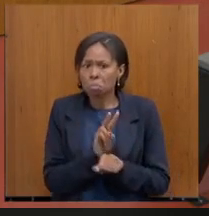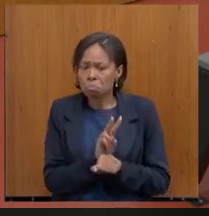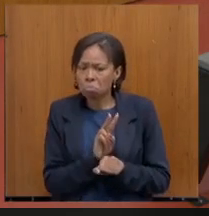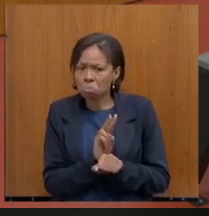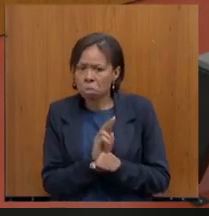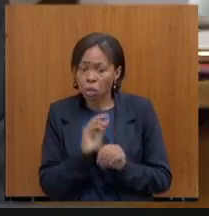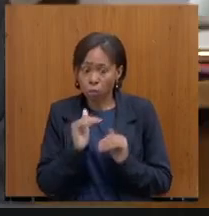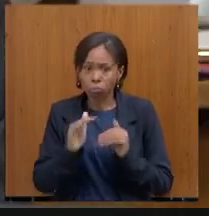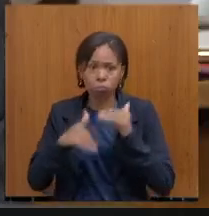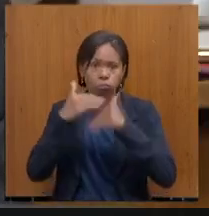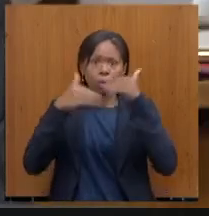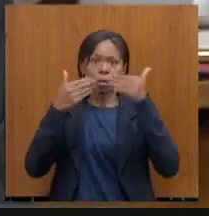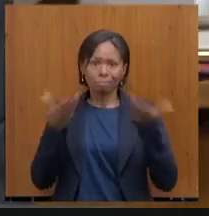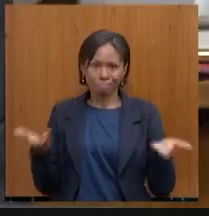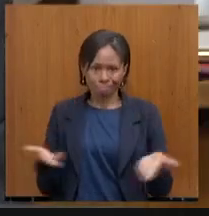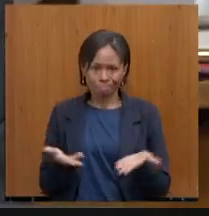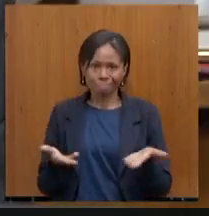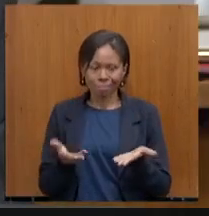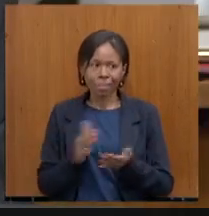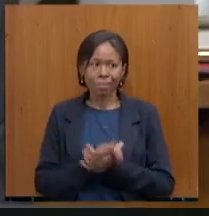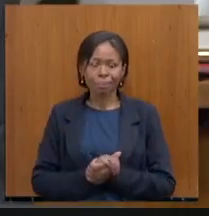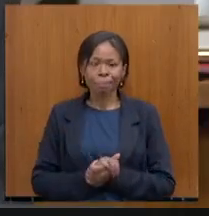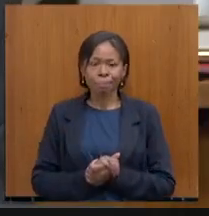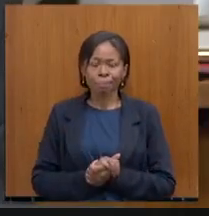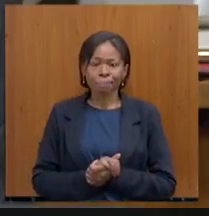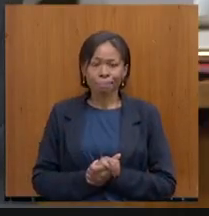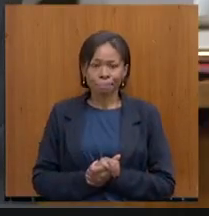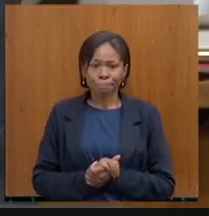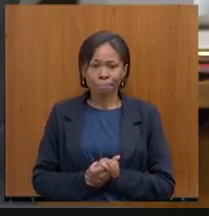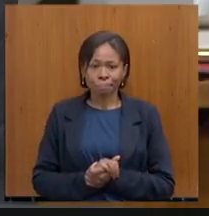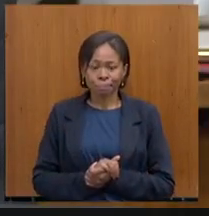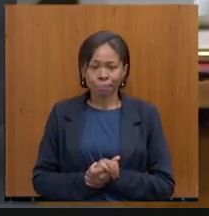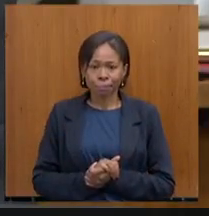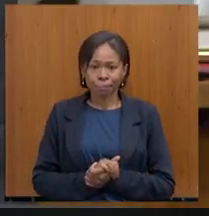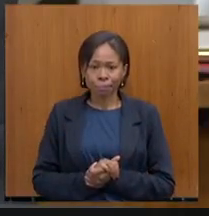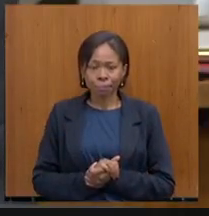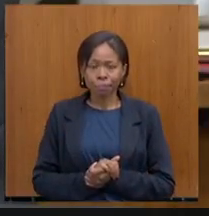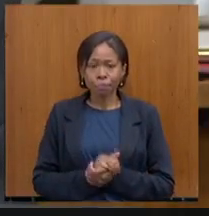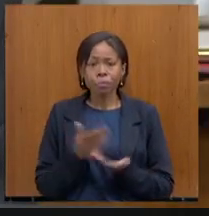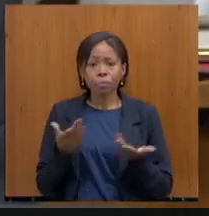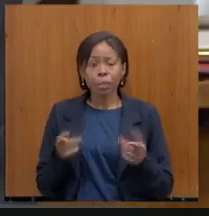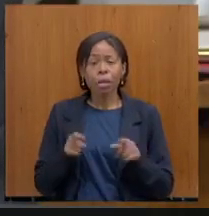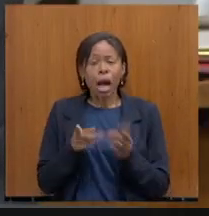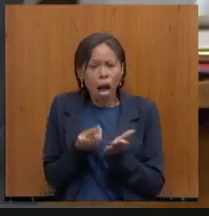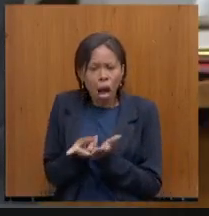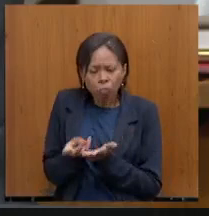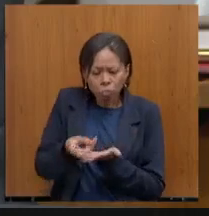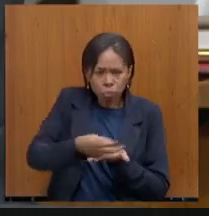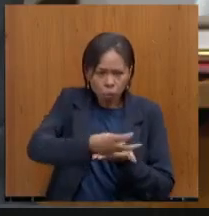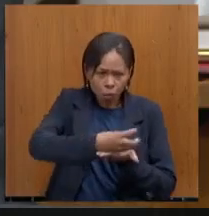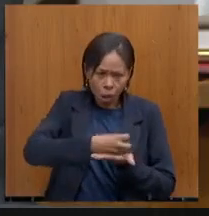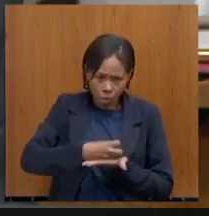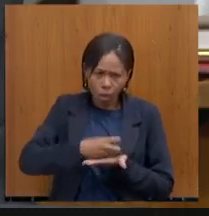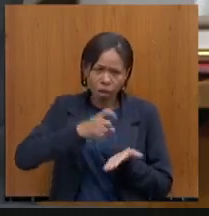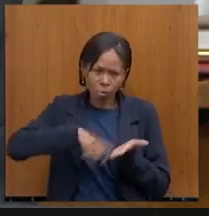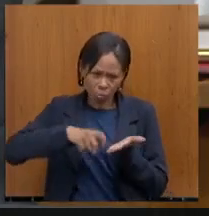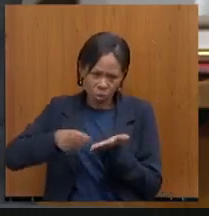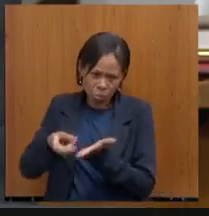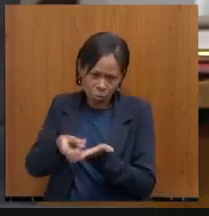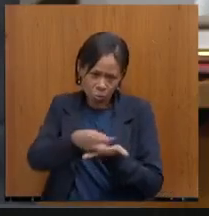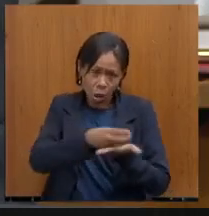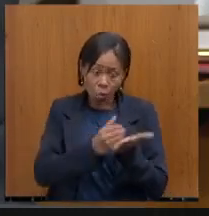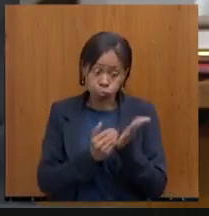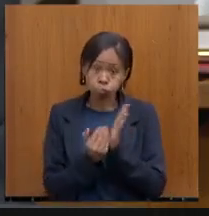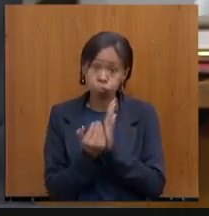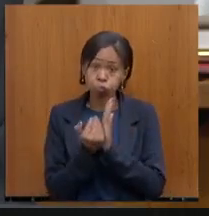essa expectativa. Esse é o primeiro ponto. O segundo ponto, a própria arrecadação, ela está aumentando por um comportamento